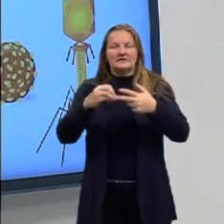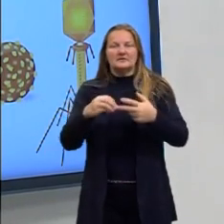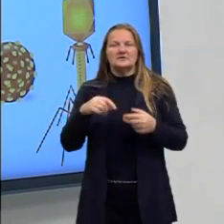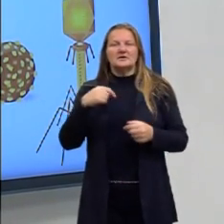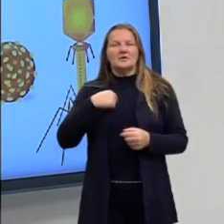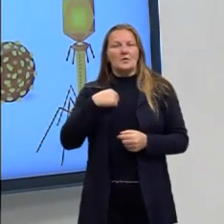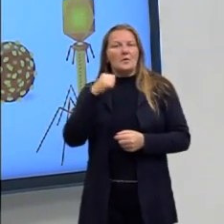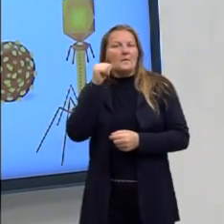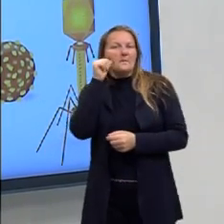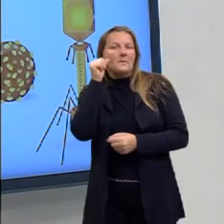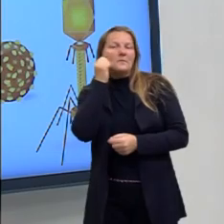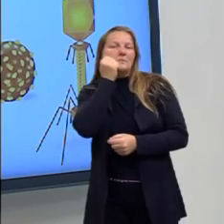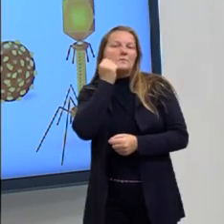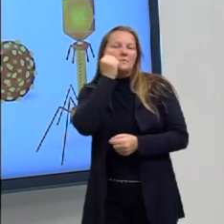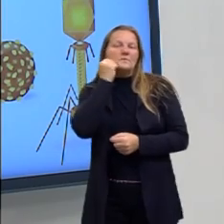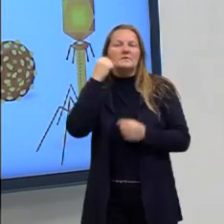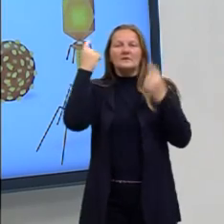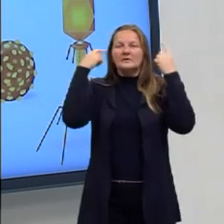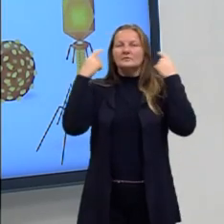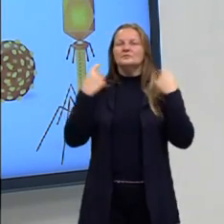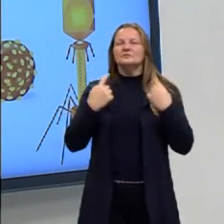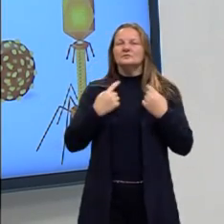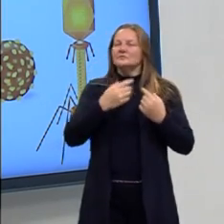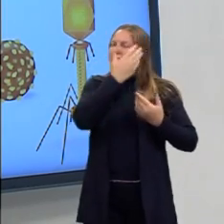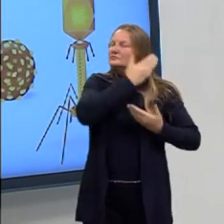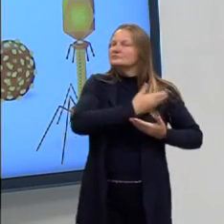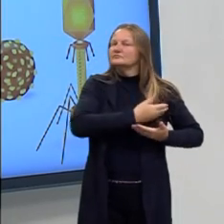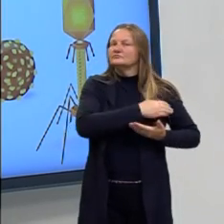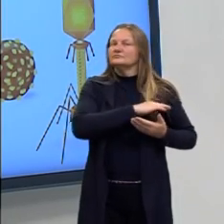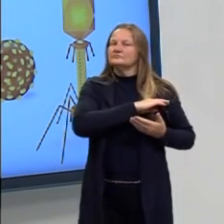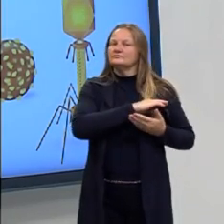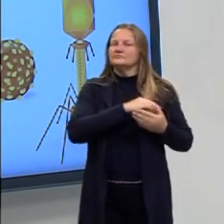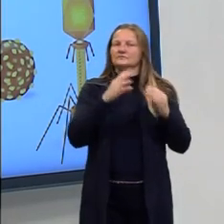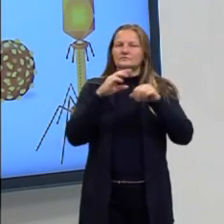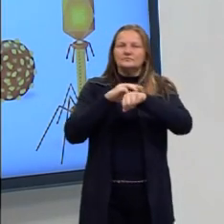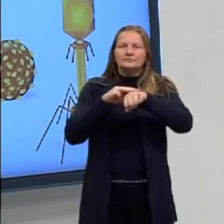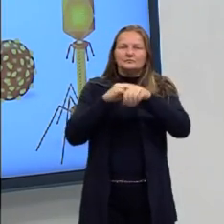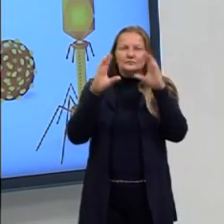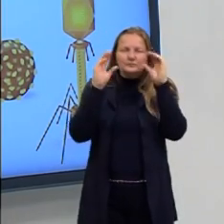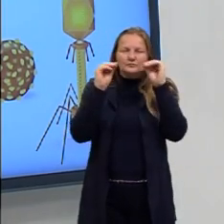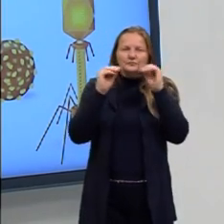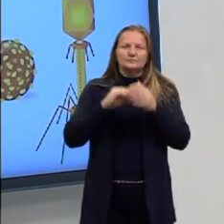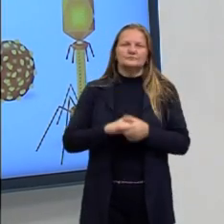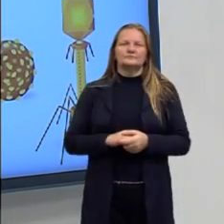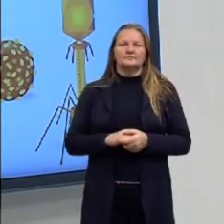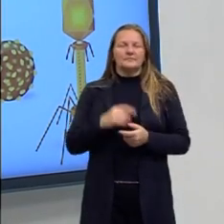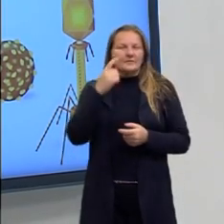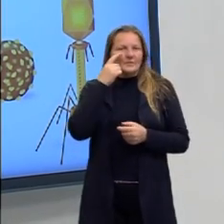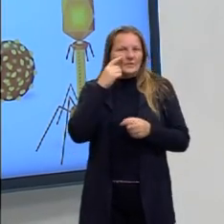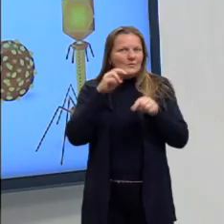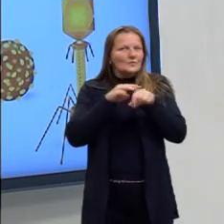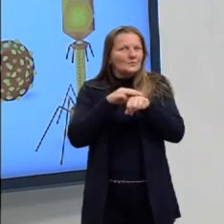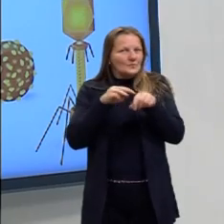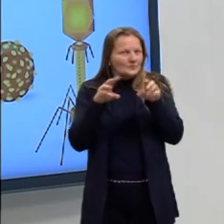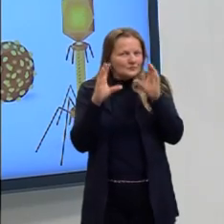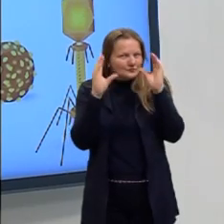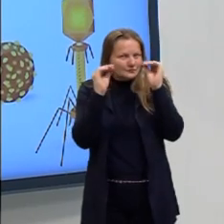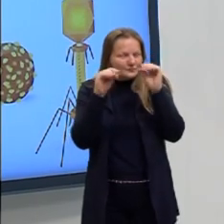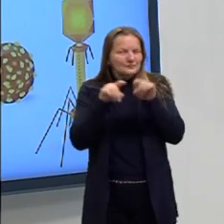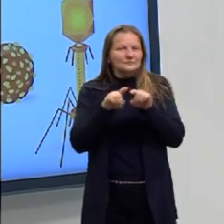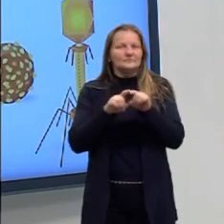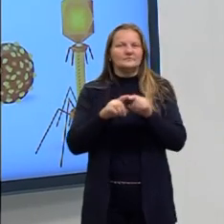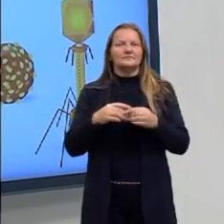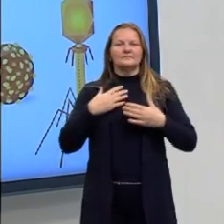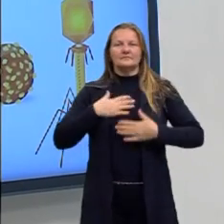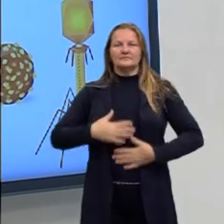negra, de cabelos crespos, longos, castanhos escuros, olhos castanhos escuros, estou vestindo a camiseta do